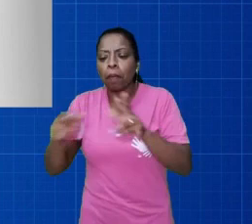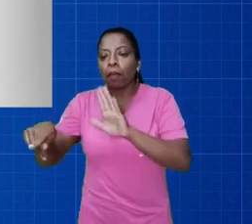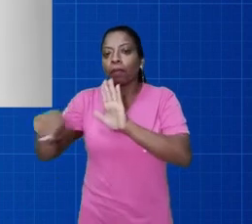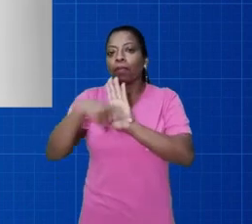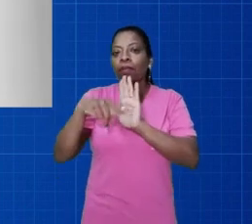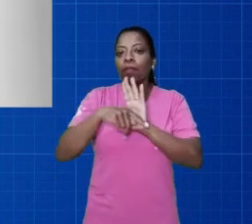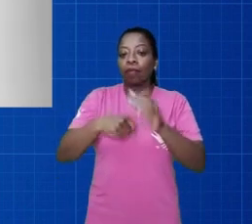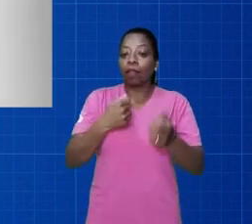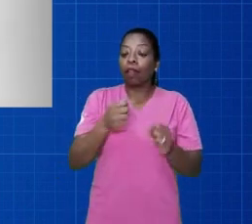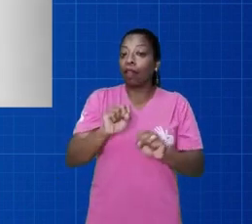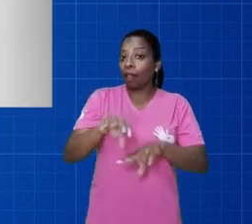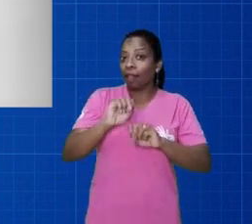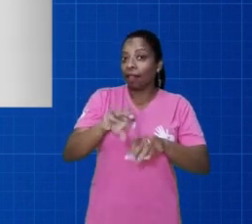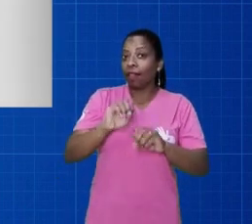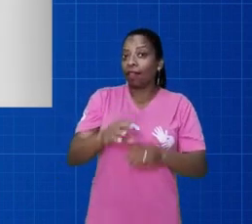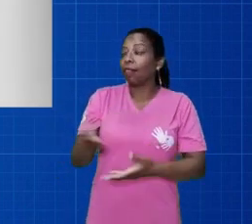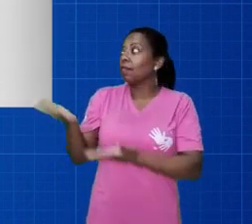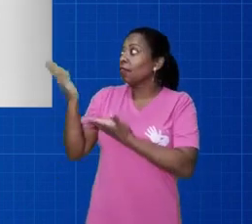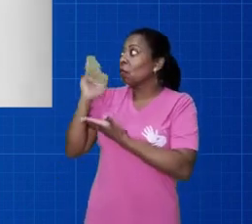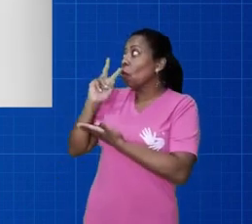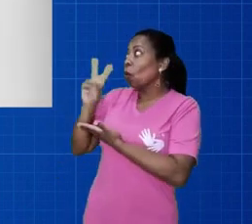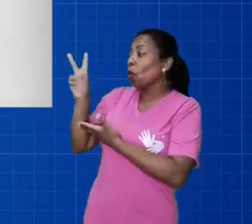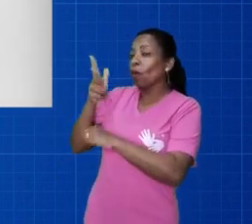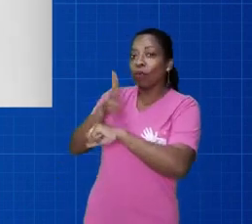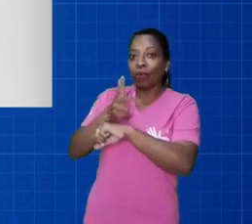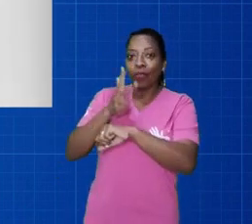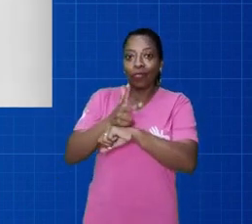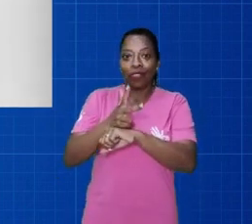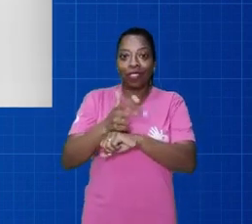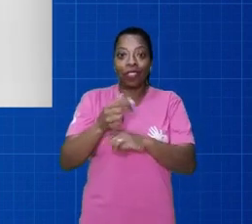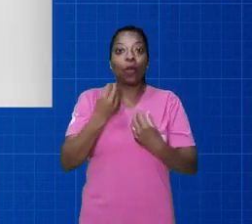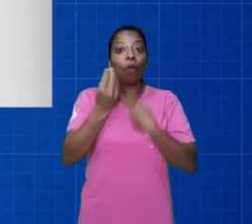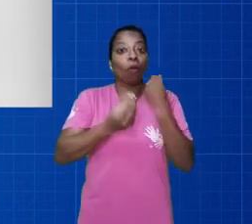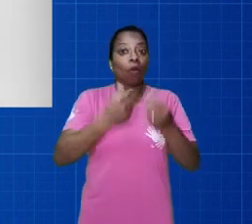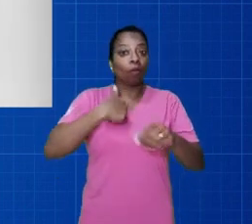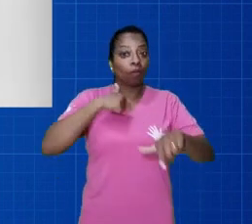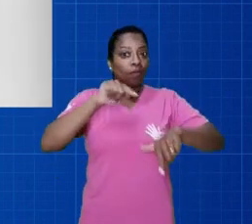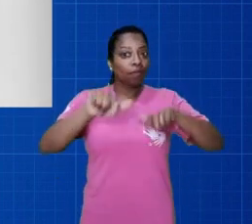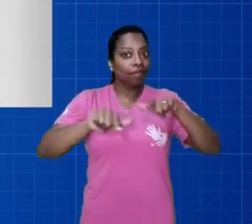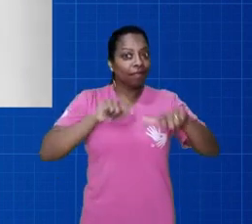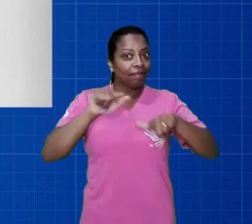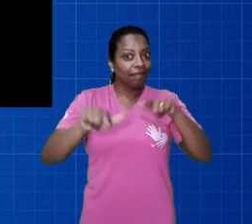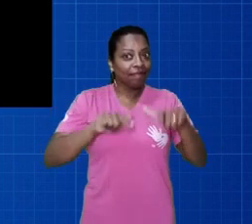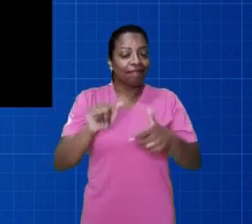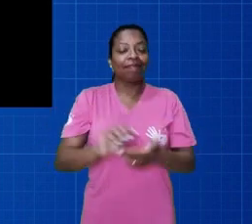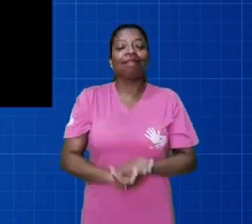onde eu ministro a oficina de jogos teatrais. Dá uma olhadinha nesse vídeo e veja como nós trabalhamos.